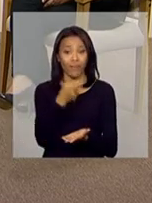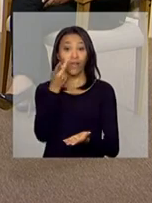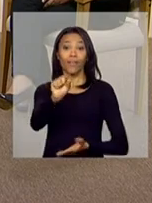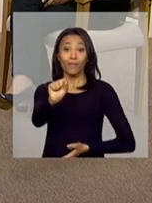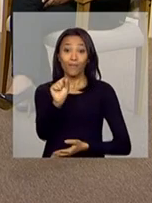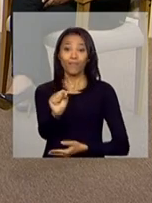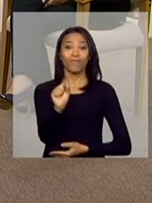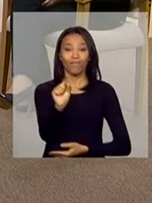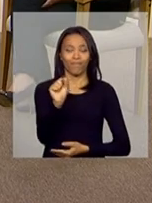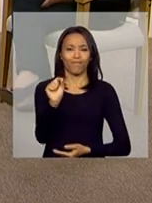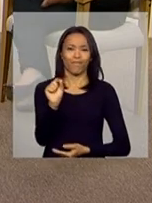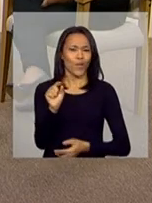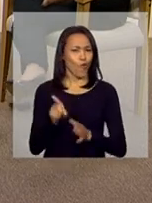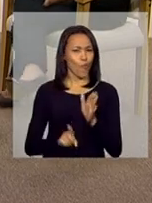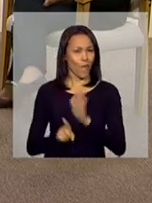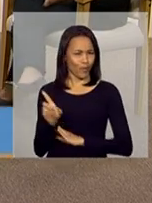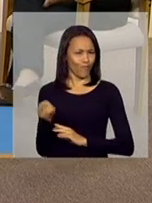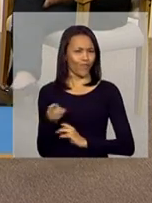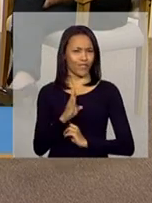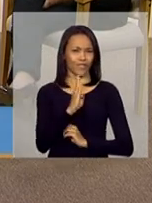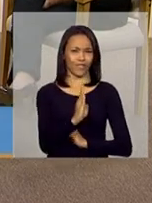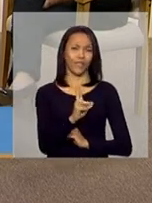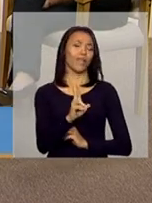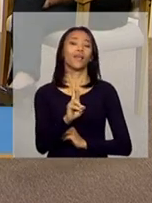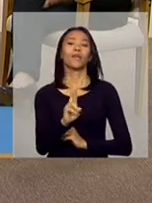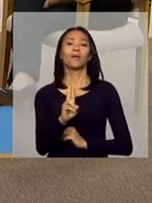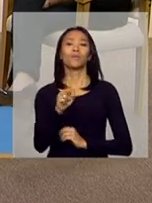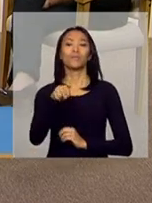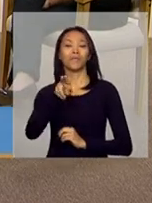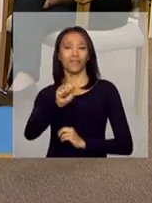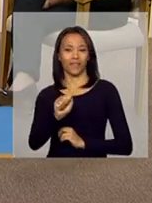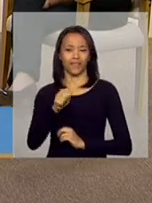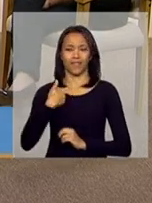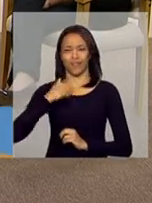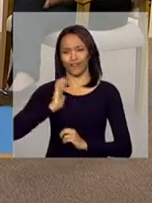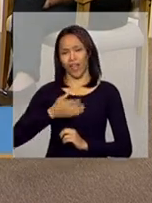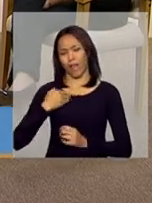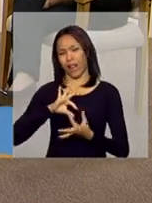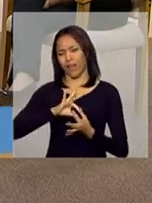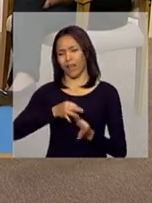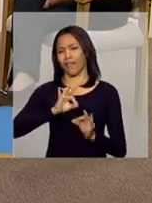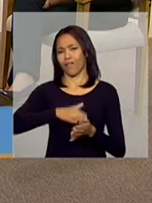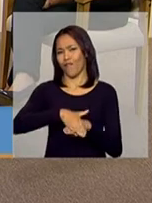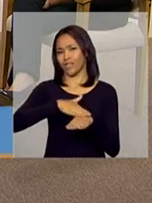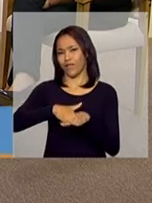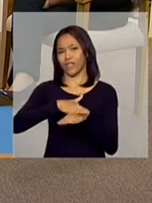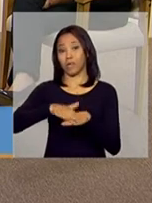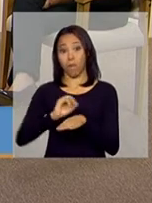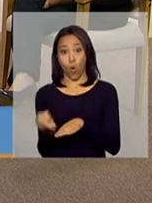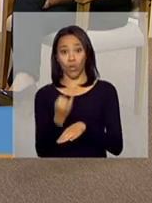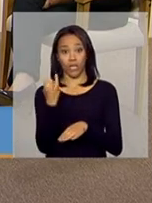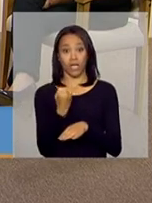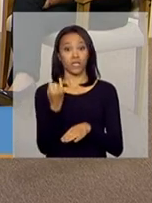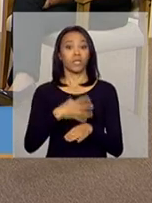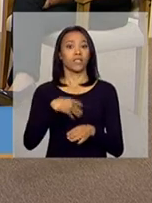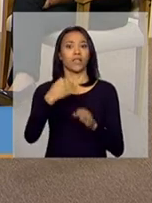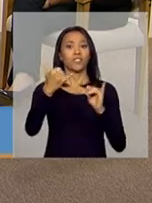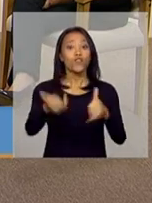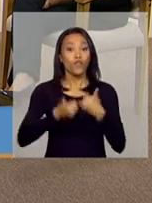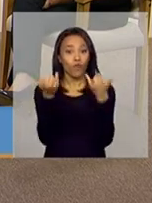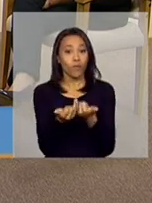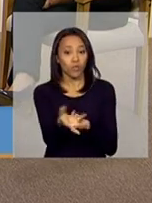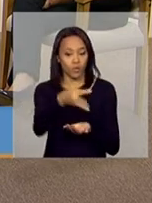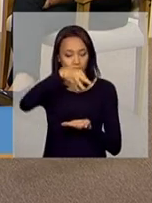com você, Bruna. A gente costurou o programa inteiro da importância desses registros. Esses registros